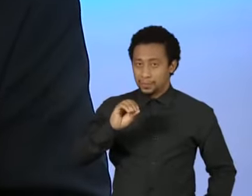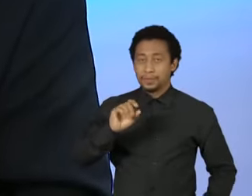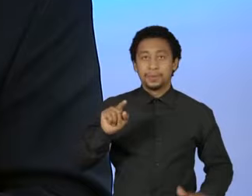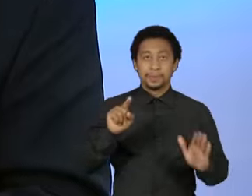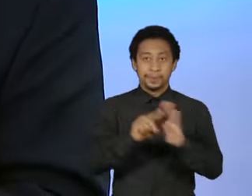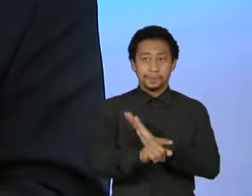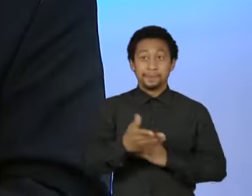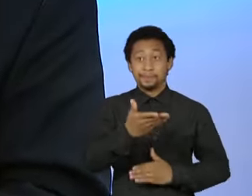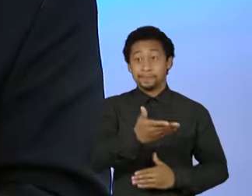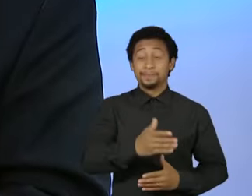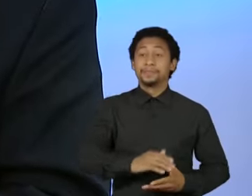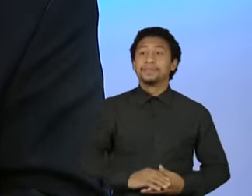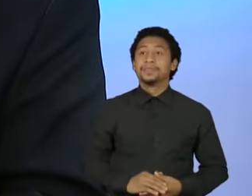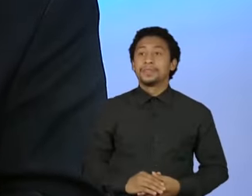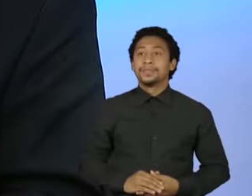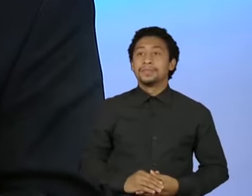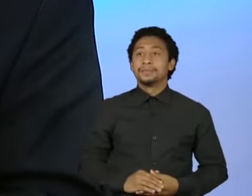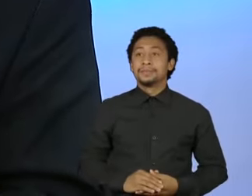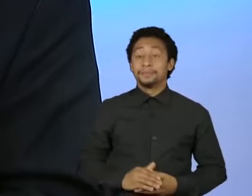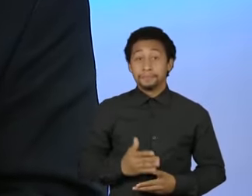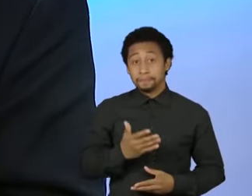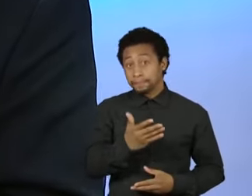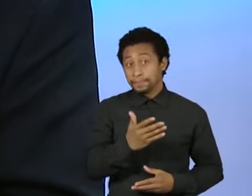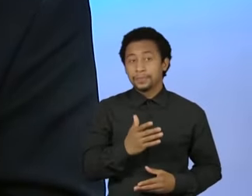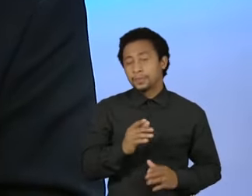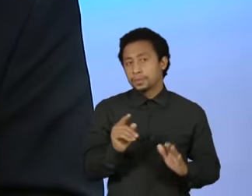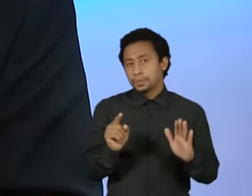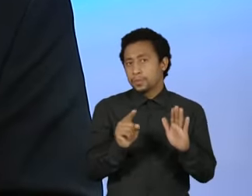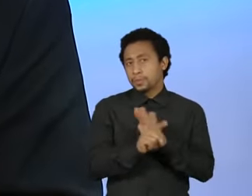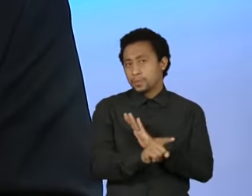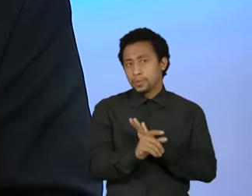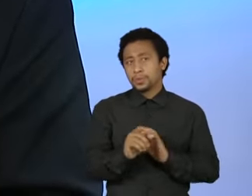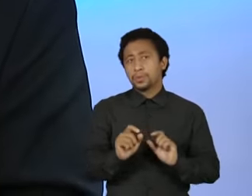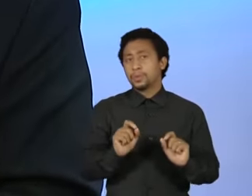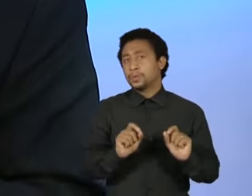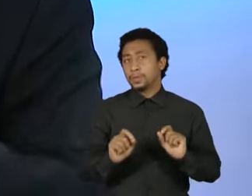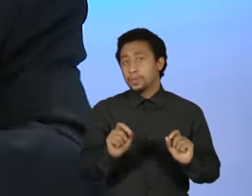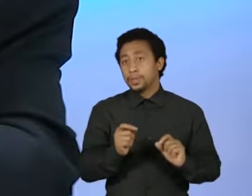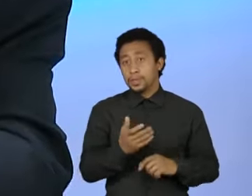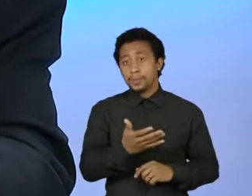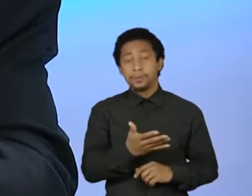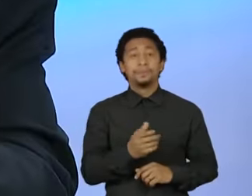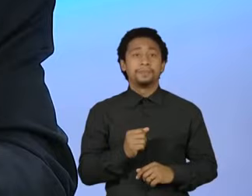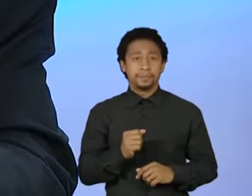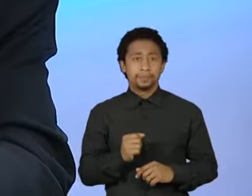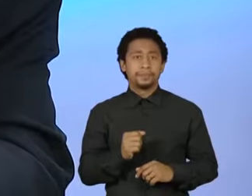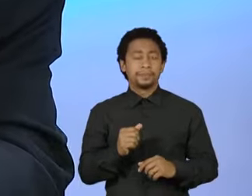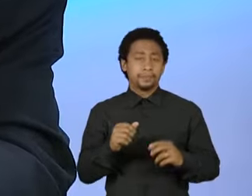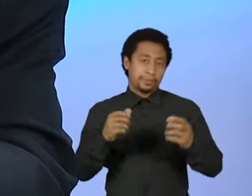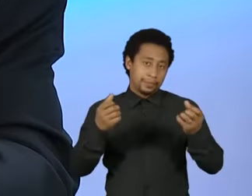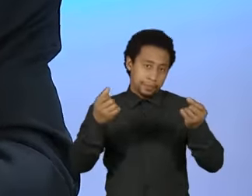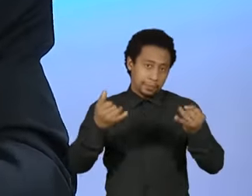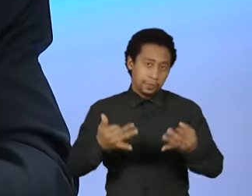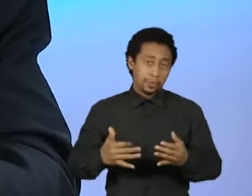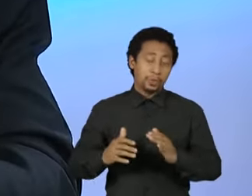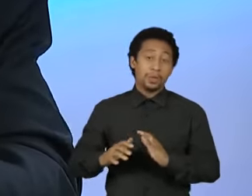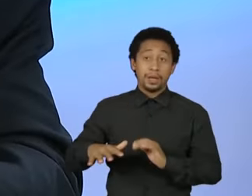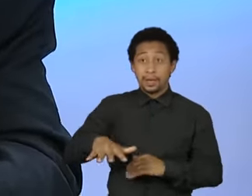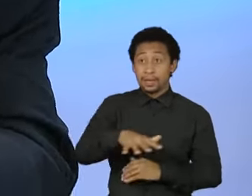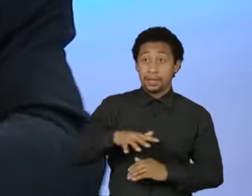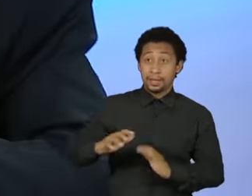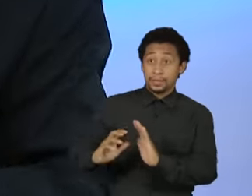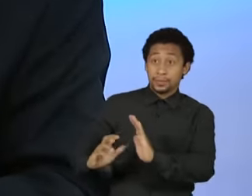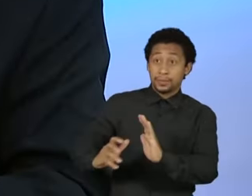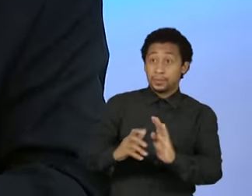noite, governador. Eu queria tocar um ponto, um pouco no ponto tocado pela Malu, que envolve o que o senhor chamou de centro expandido, ou a gente tem